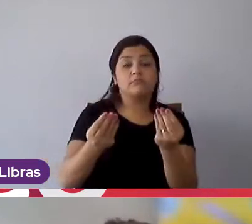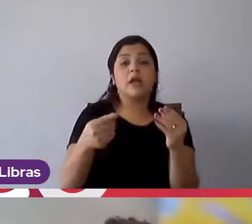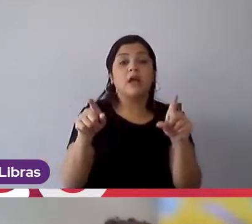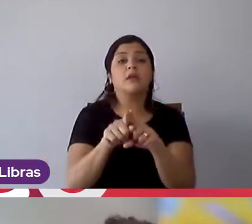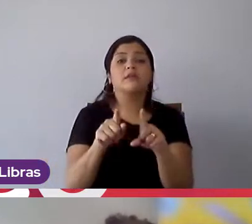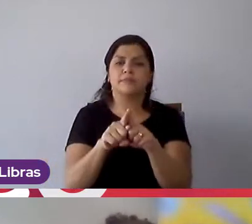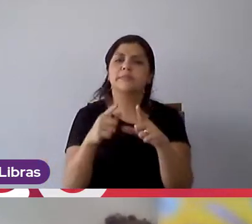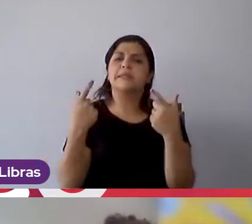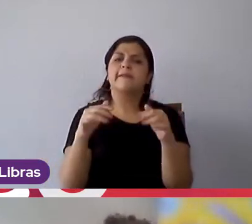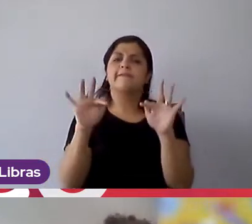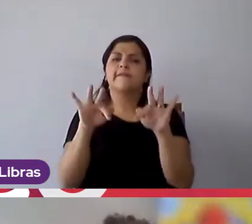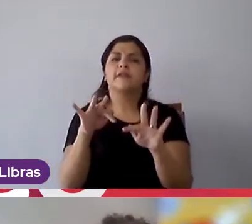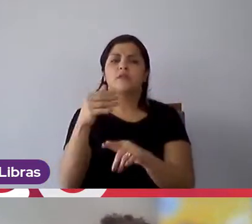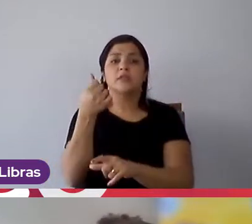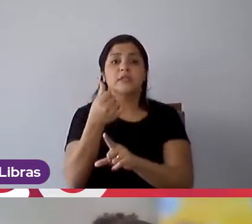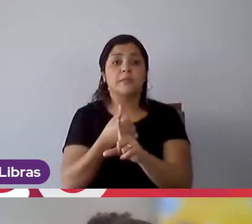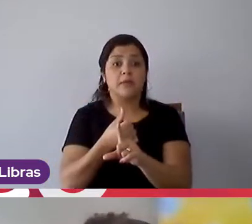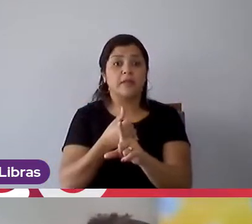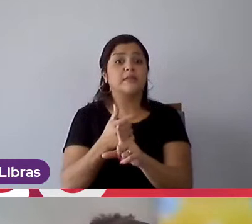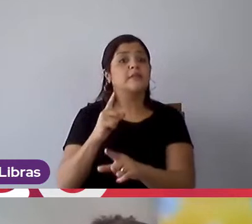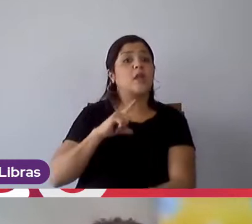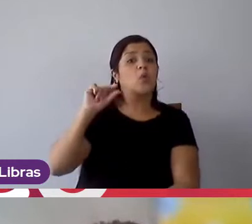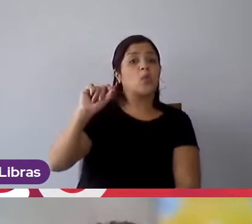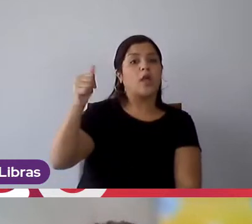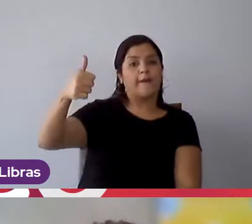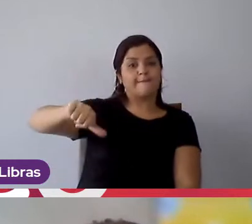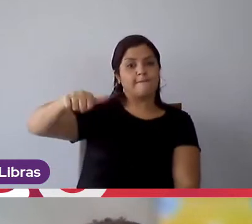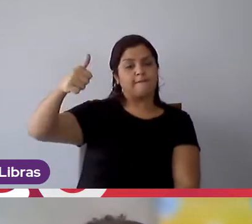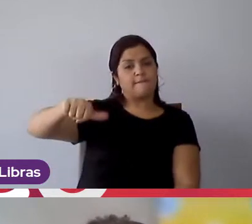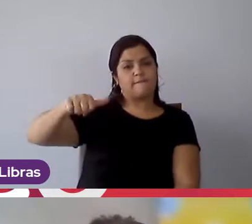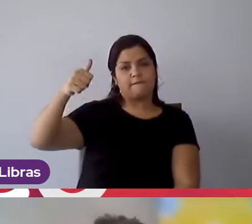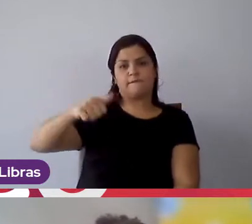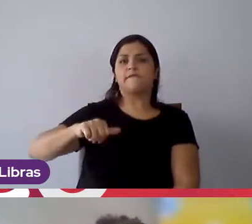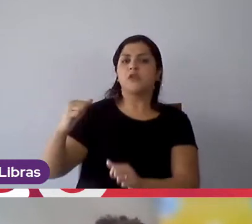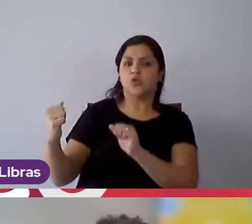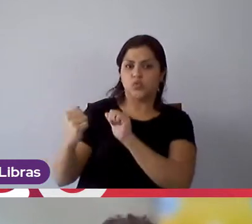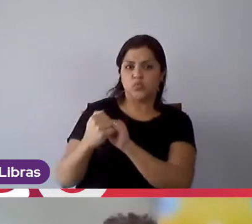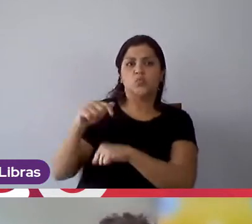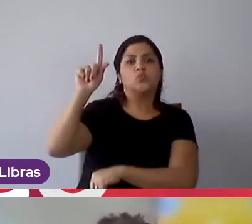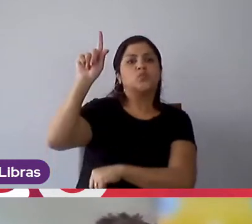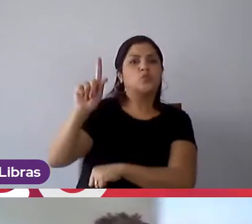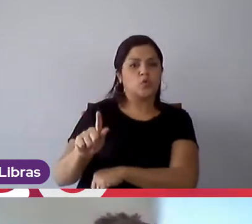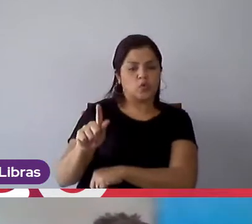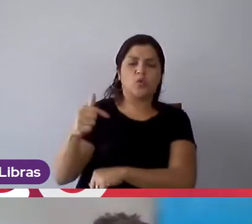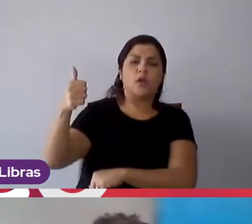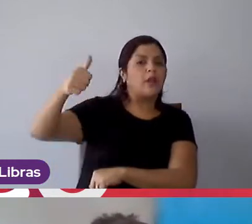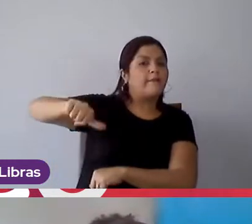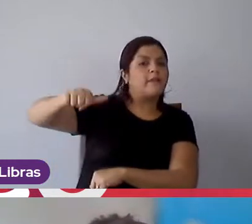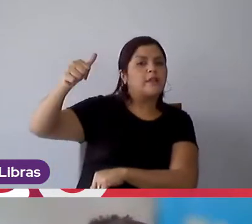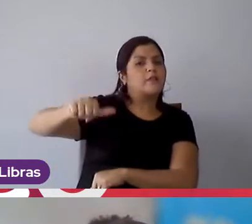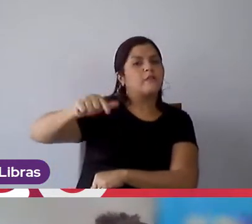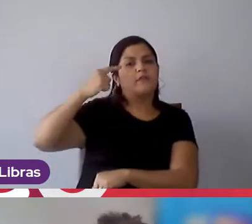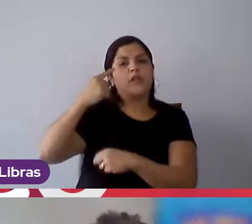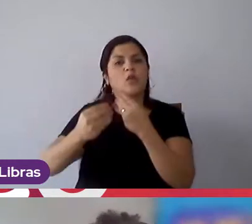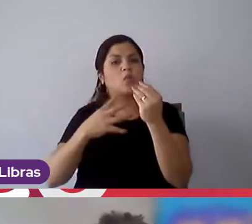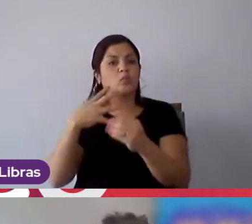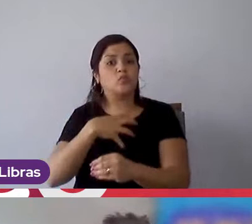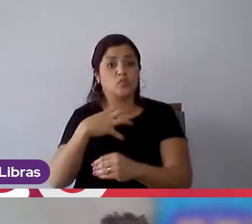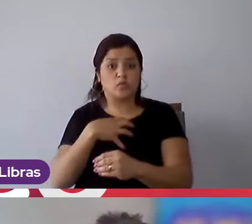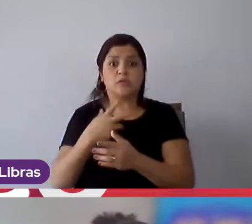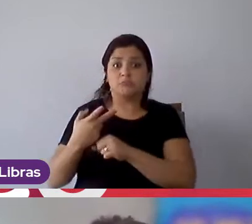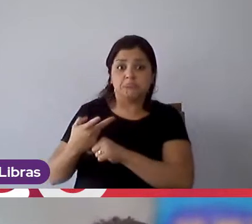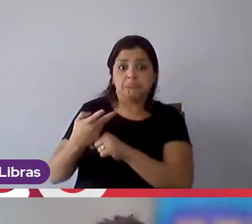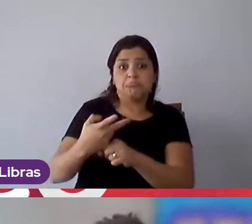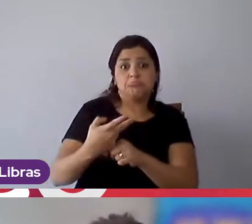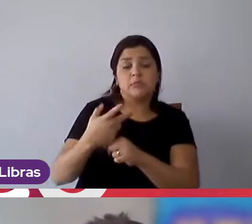de cada semestre nós temos uma avaliação, que ela é feita junto com os nossos gestores, então, ali nós buscamos